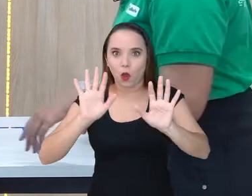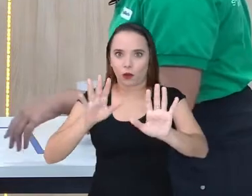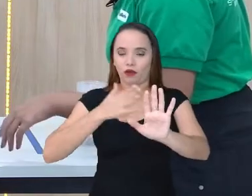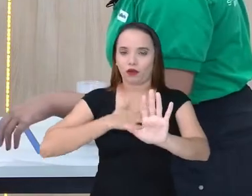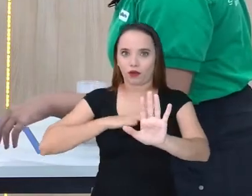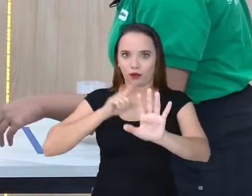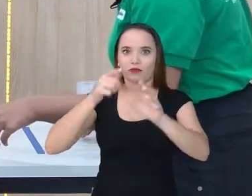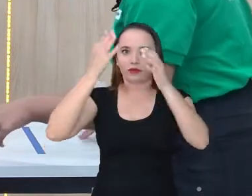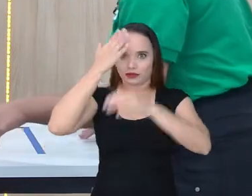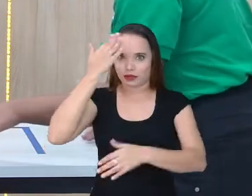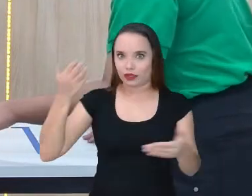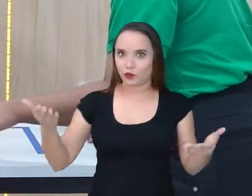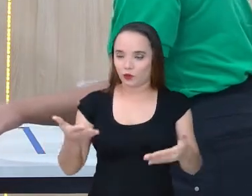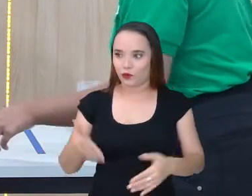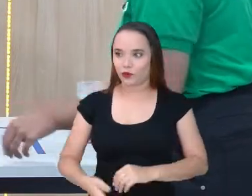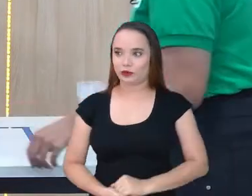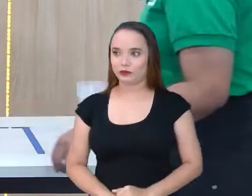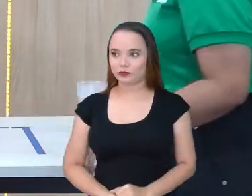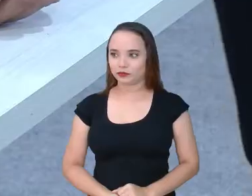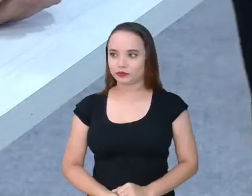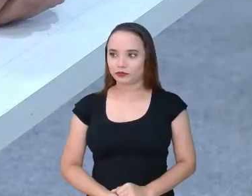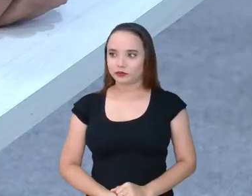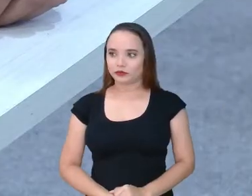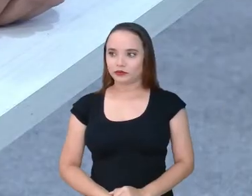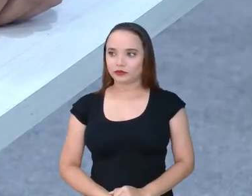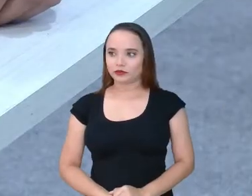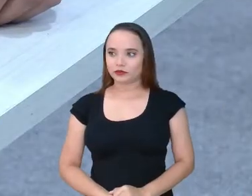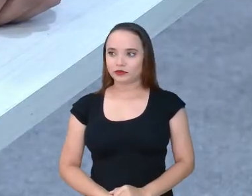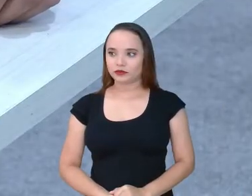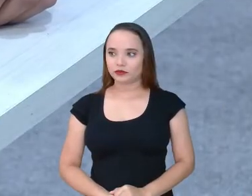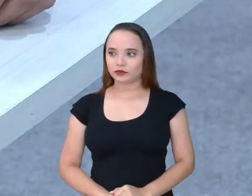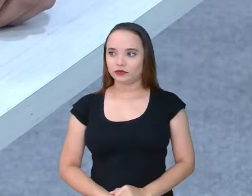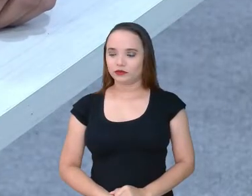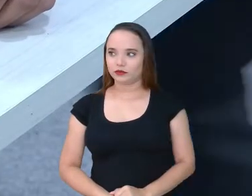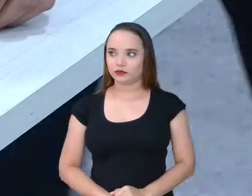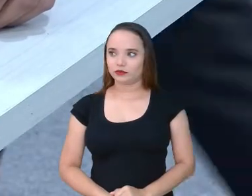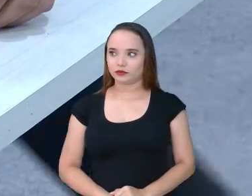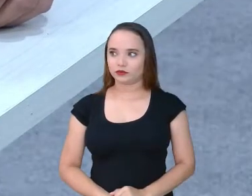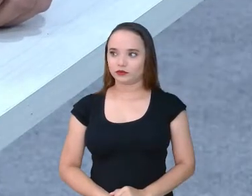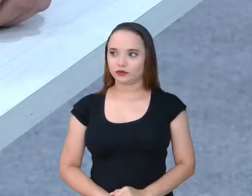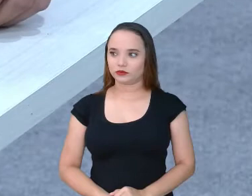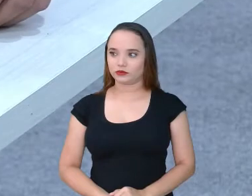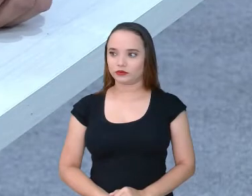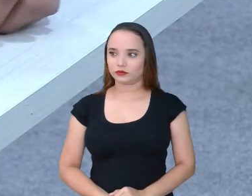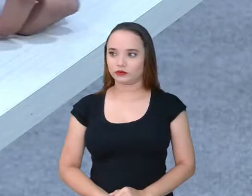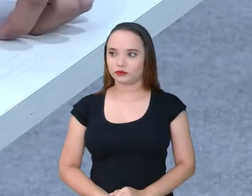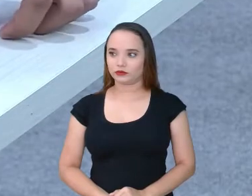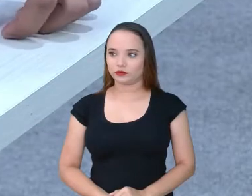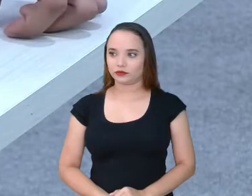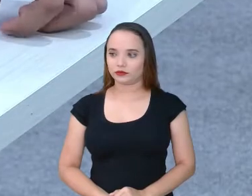peraí. Tá. Eu acho que isso ficou maior, né? O espaço. pela frente da câmera.